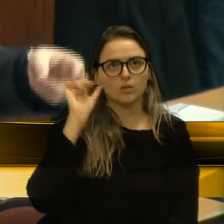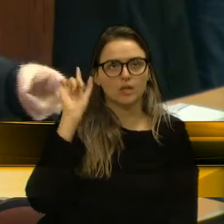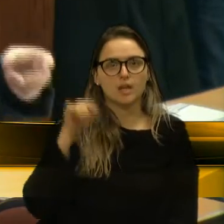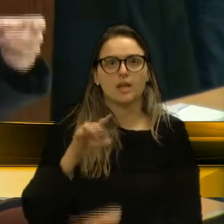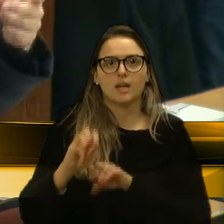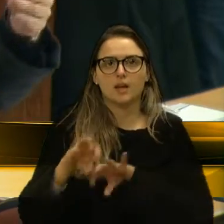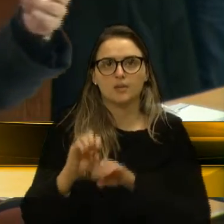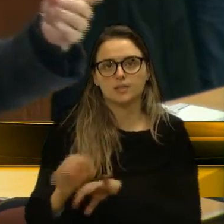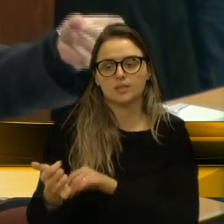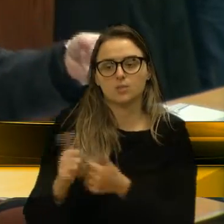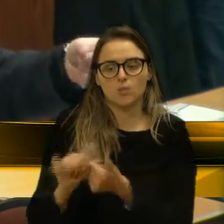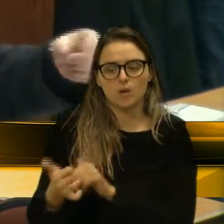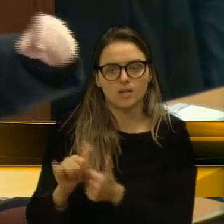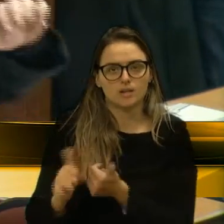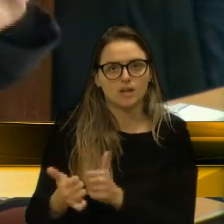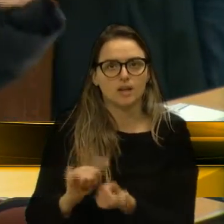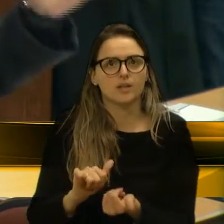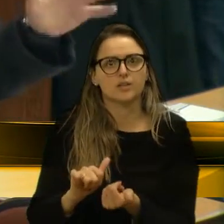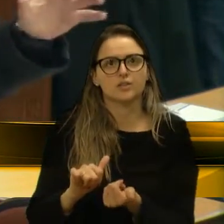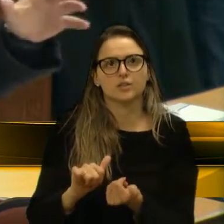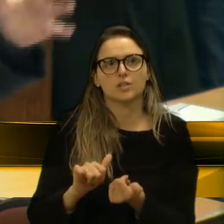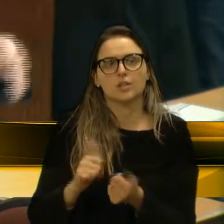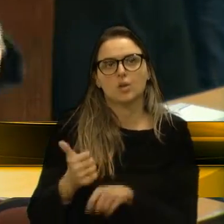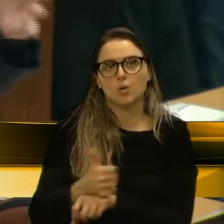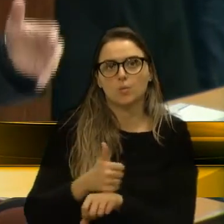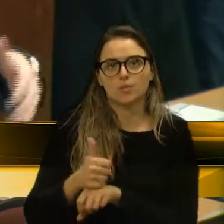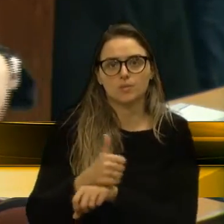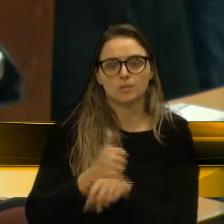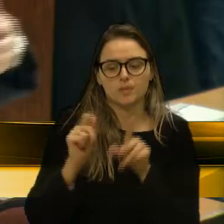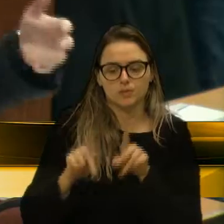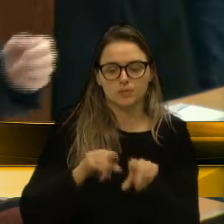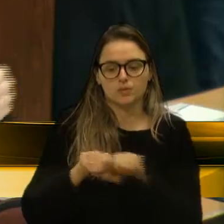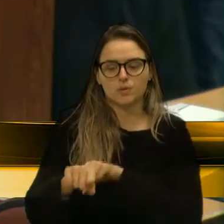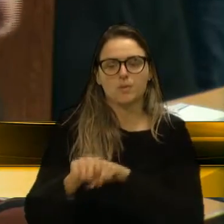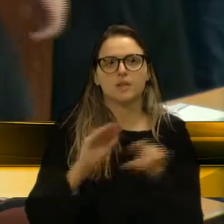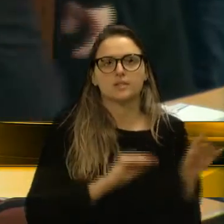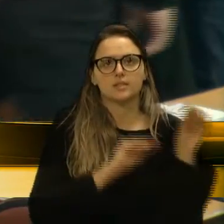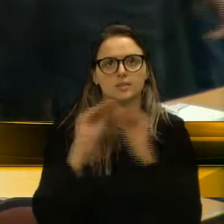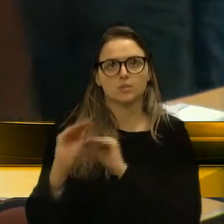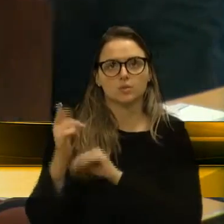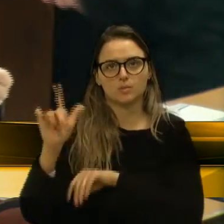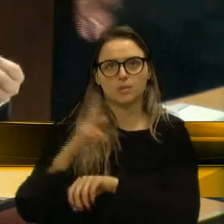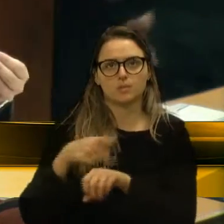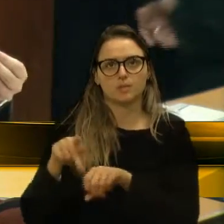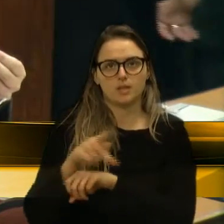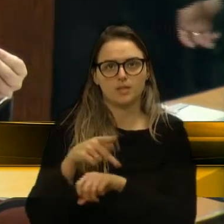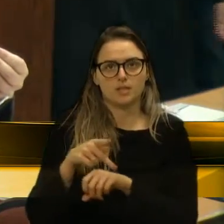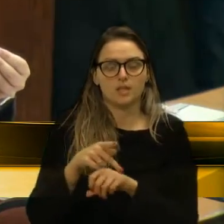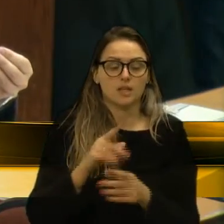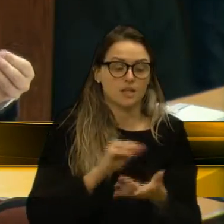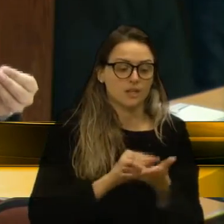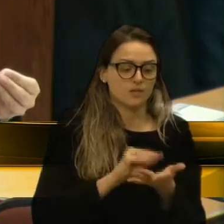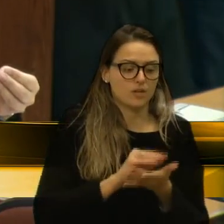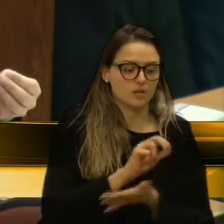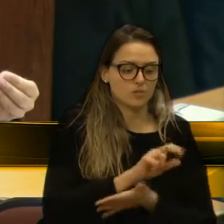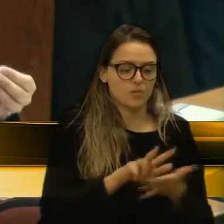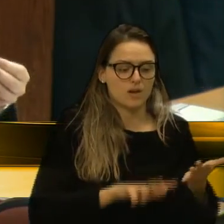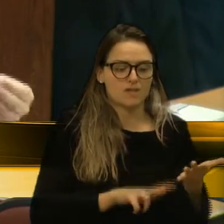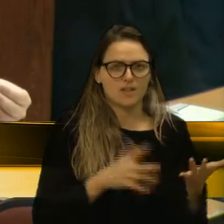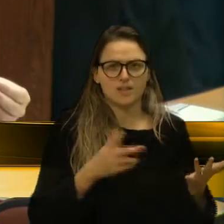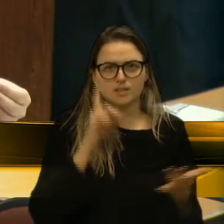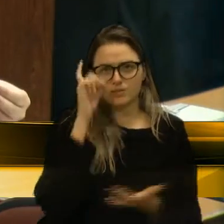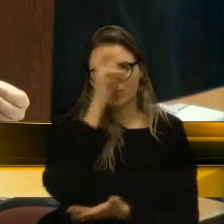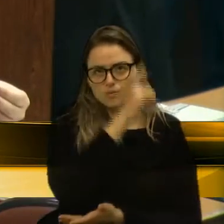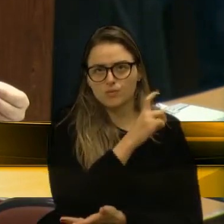qualificação, que é os diplomados, enfim, nessa situação toda. E faz uma análise tão fria e